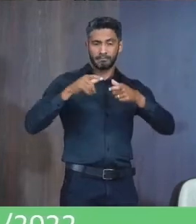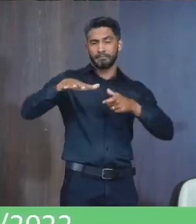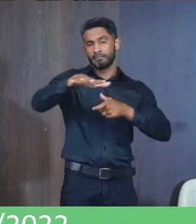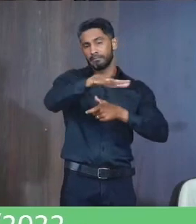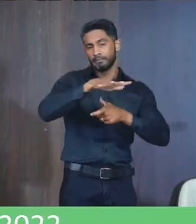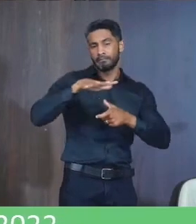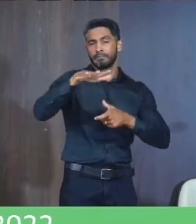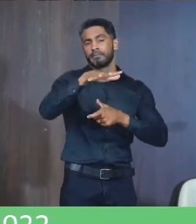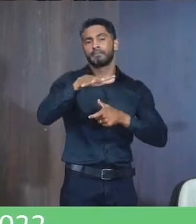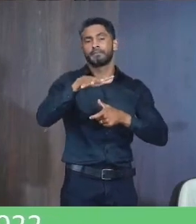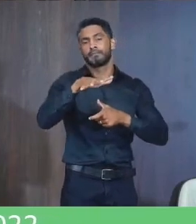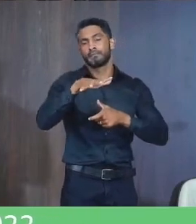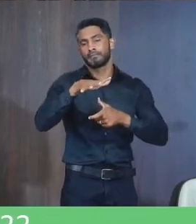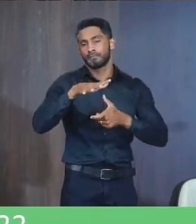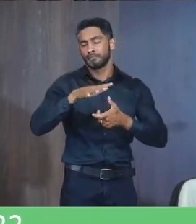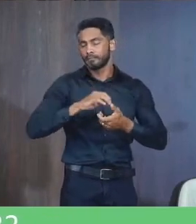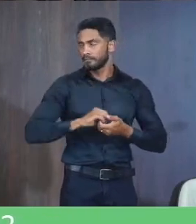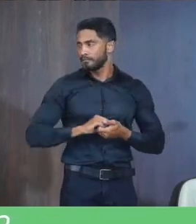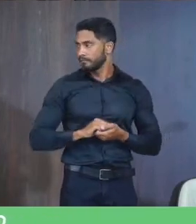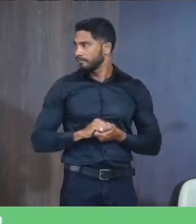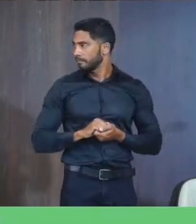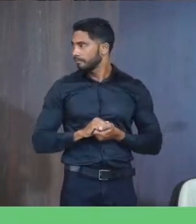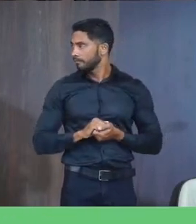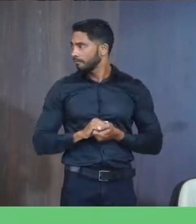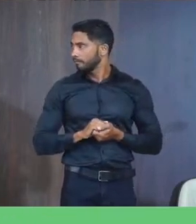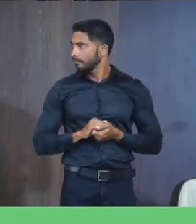povo Realizar Essa importante Obra